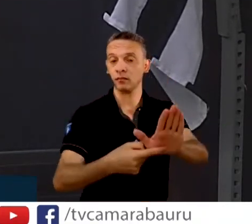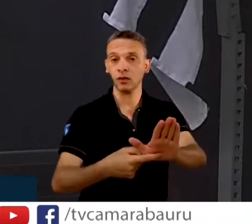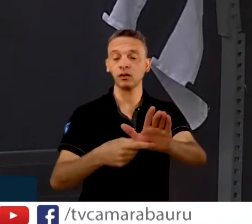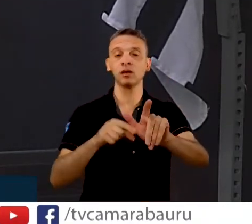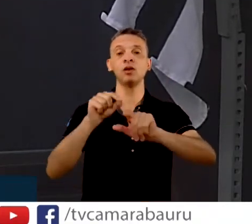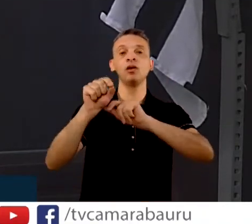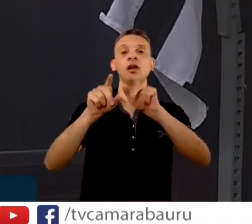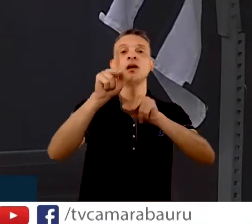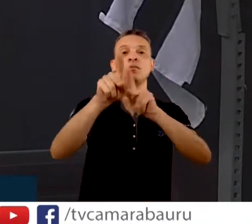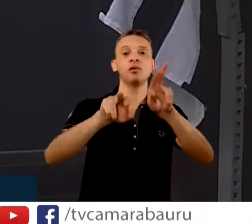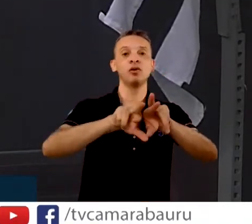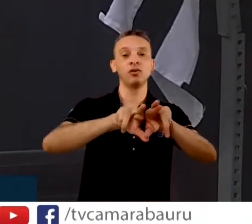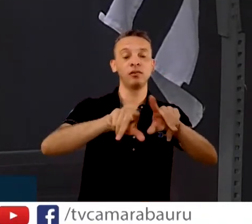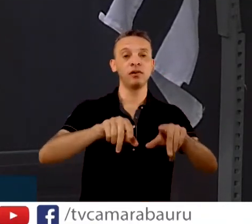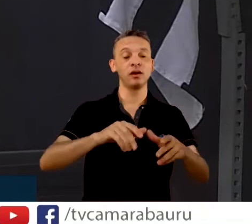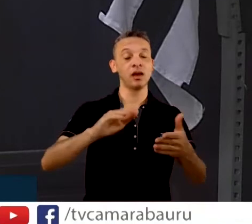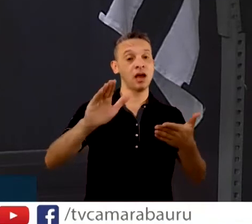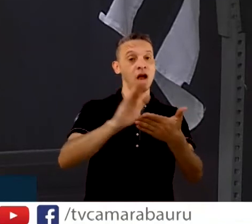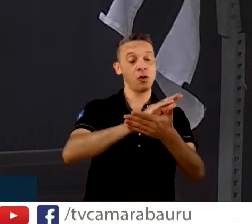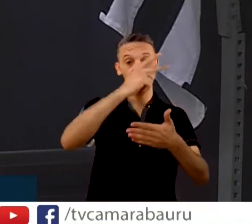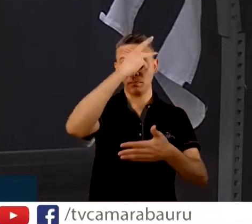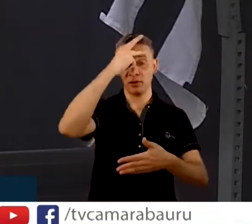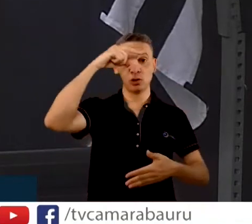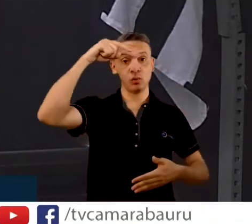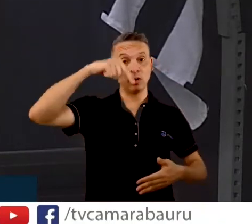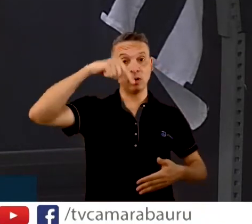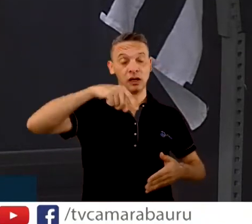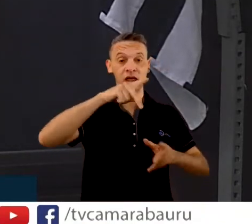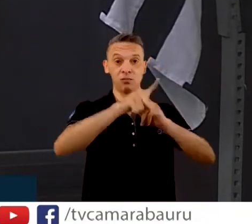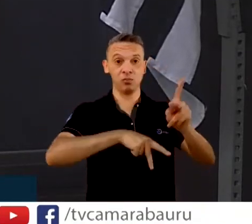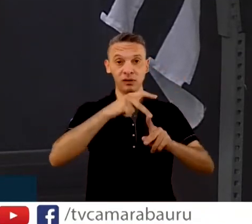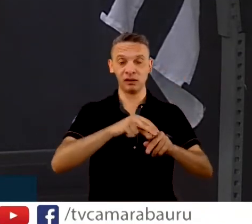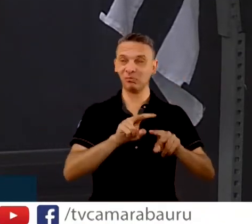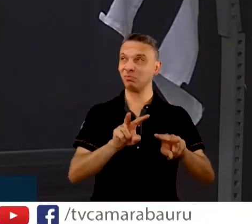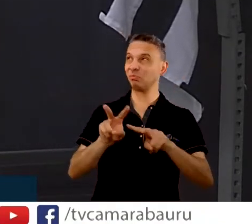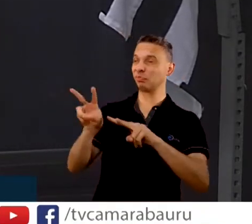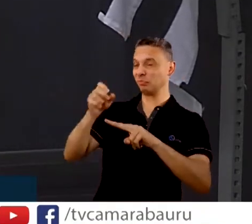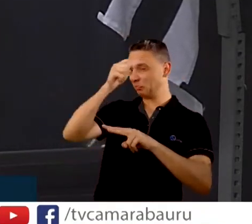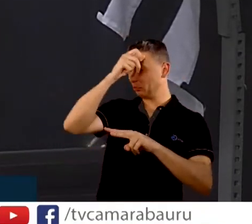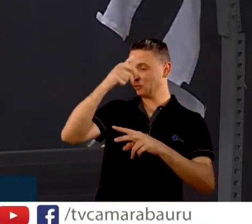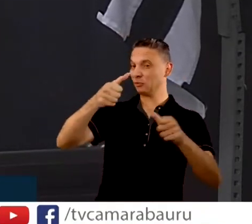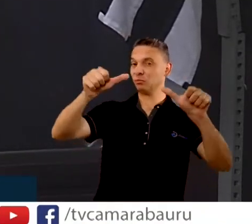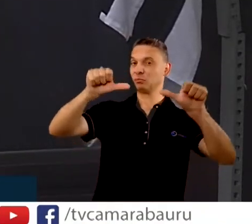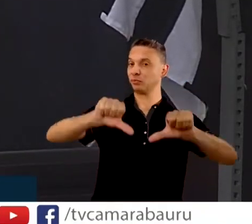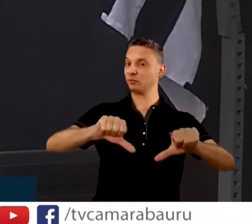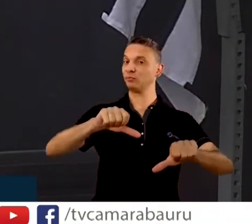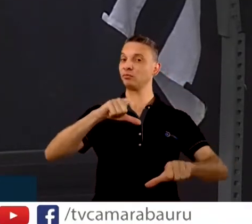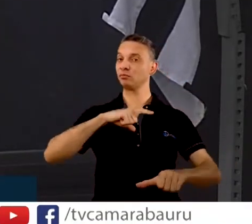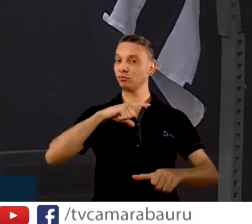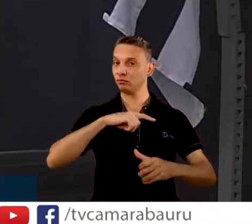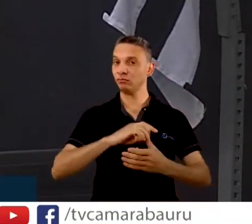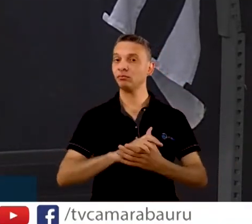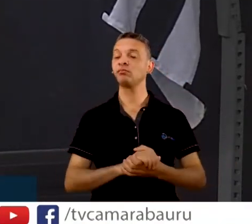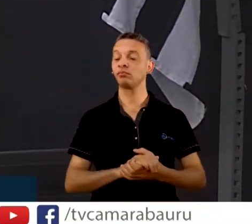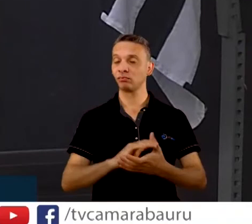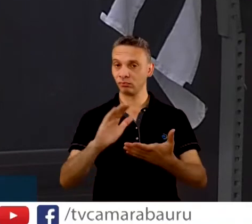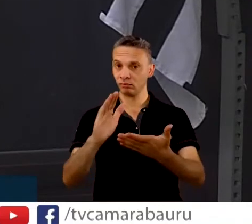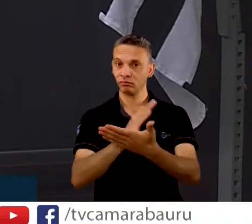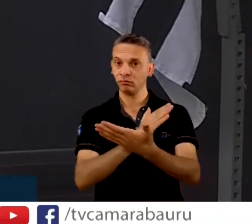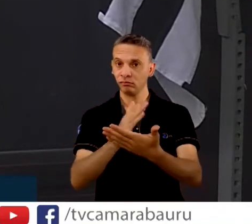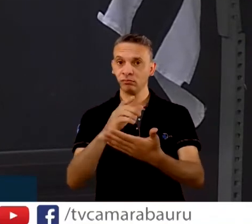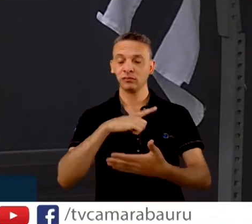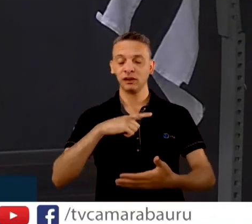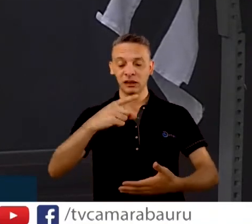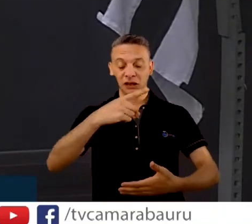alguns posicionamentos que nós temos sido, de uma certa forma, com a contribuição desse vereador, de uma certa forma, é sensível com a